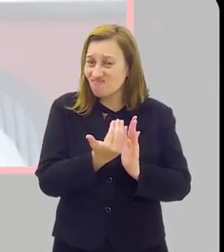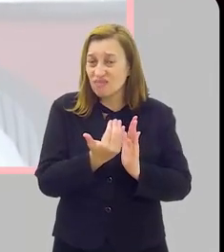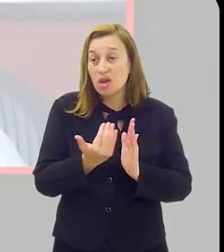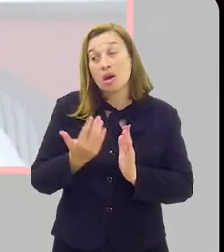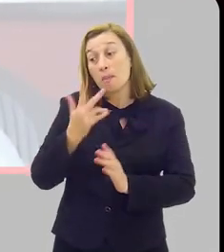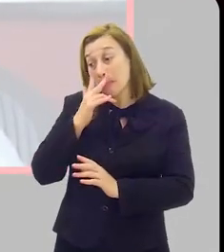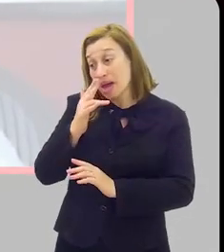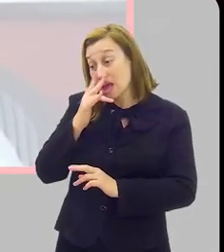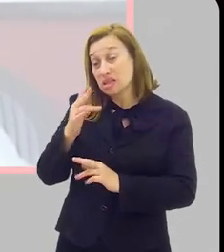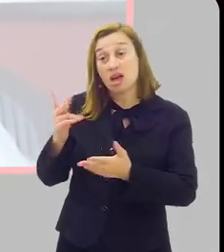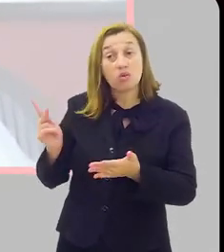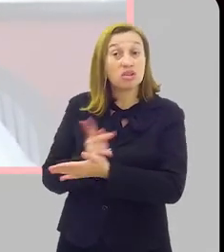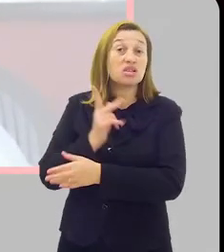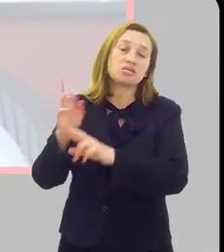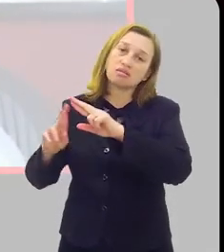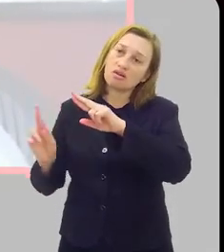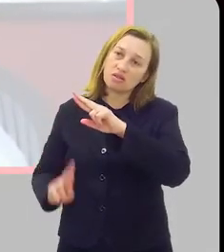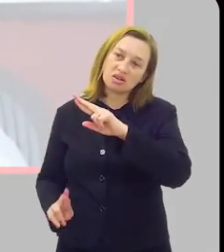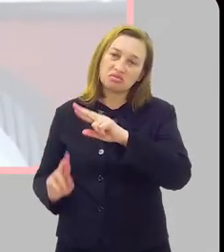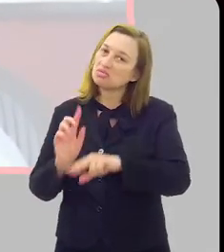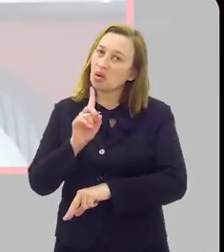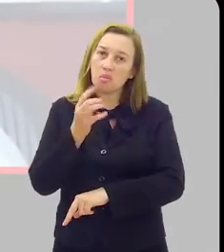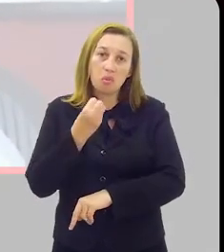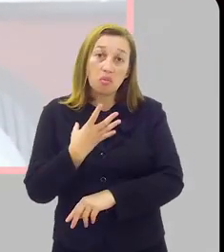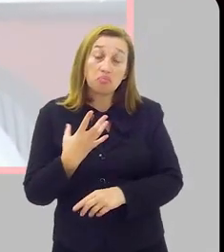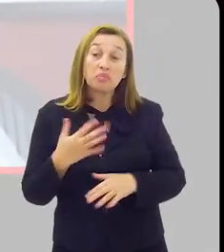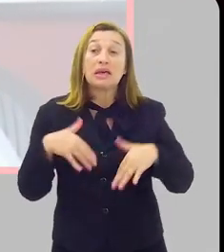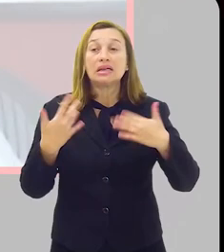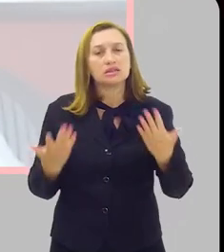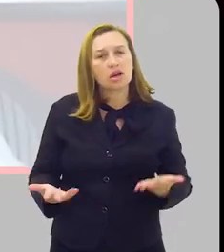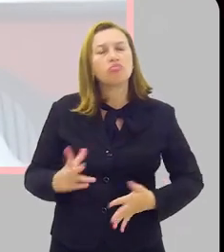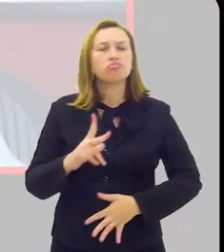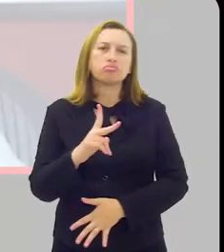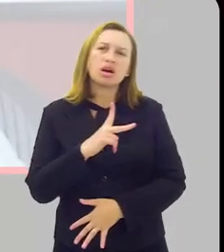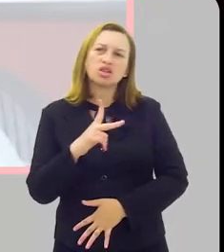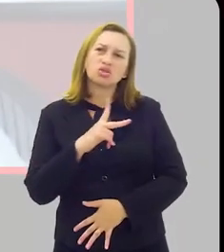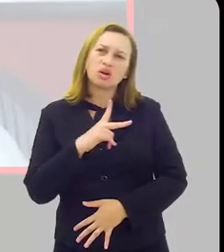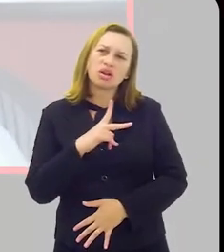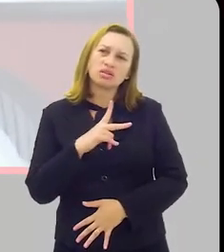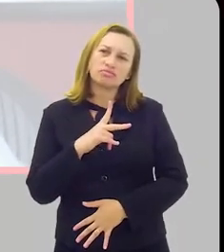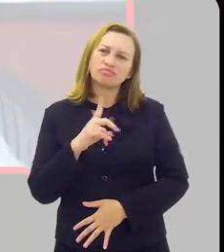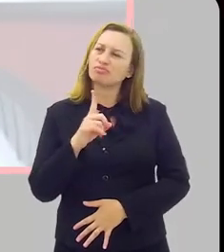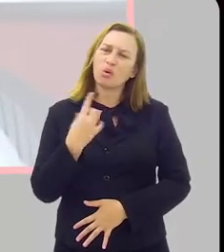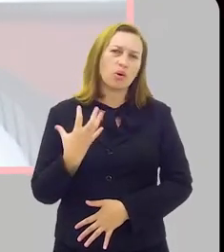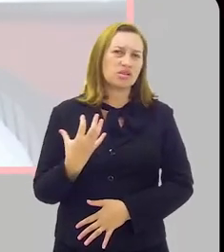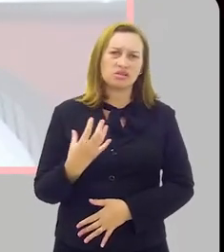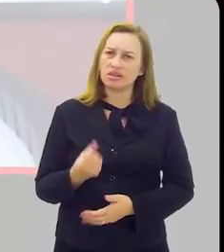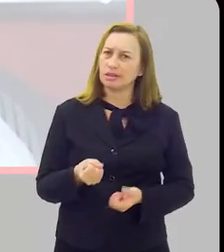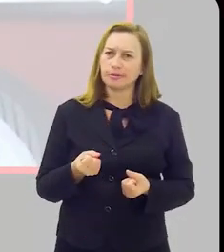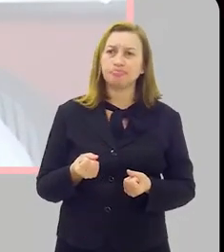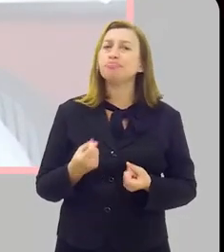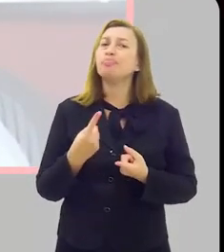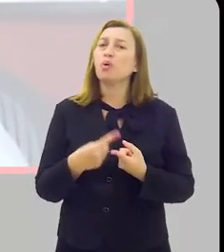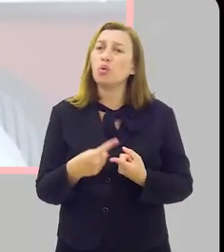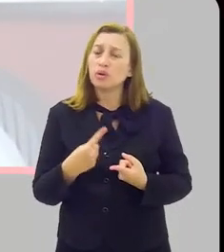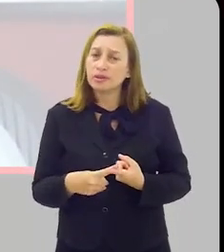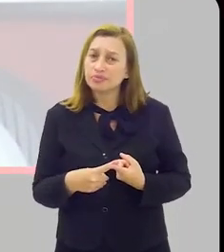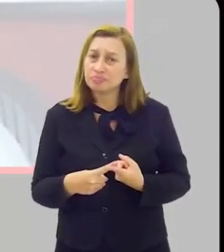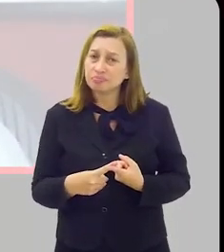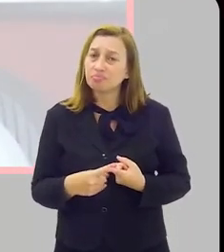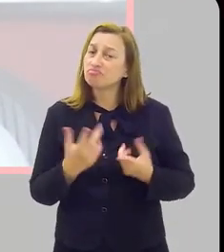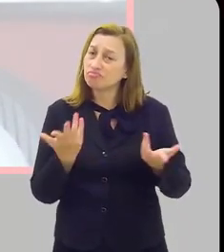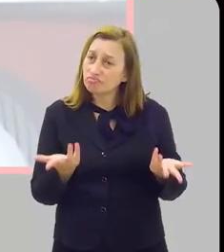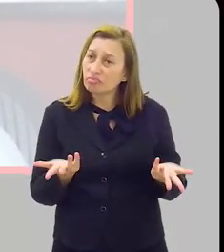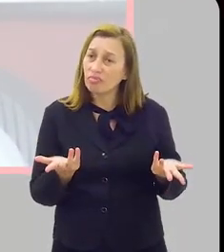ocorreu na UFRJ, não me parece o mais sensato. Então, eu particularmente não fui favorável a isso, porque,